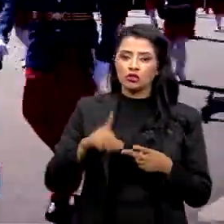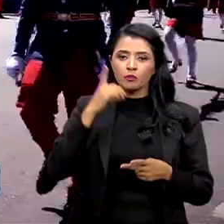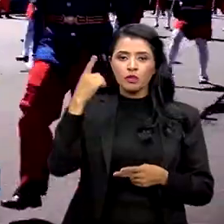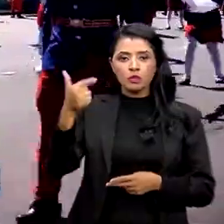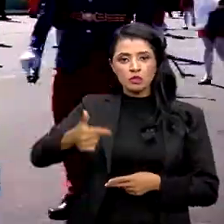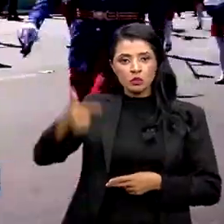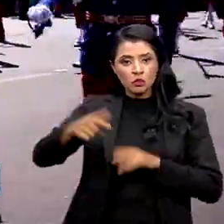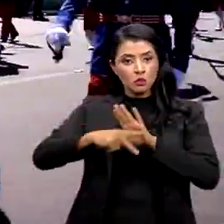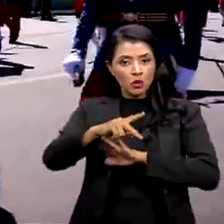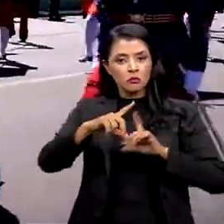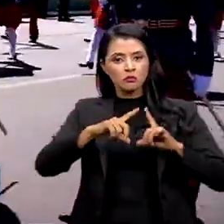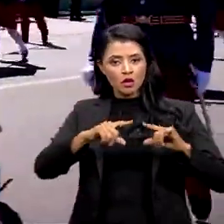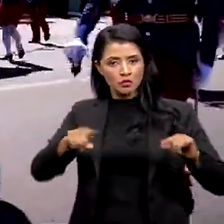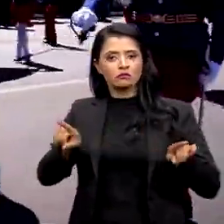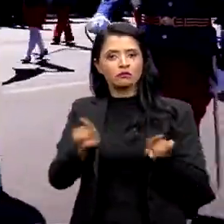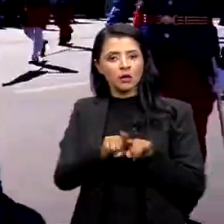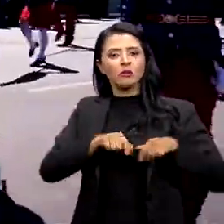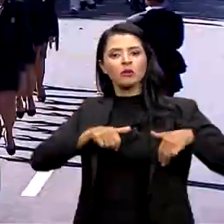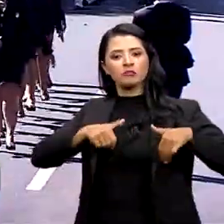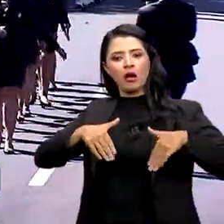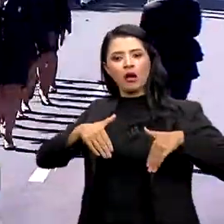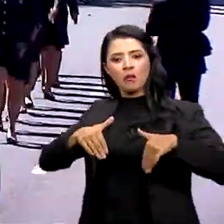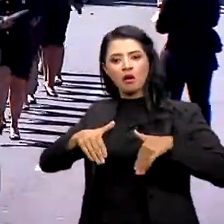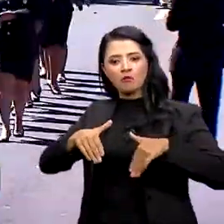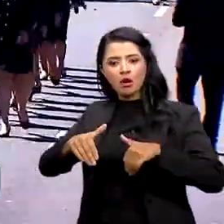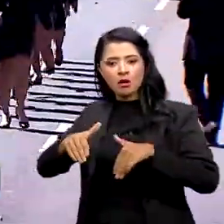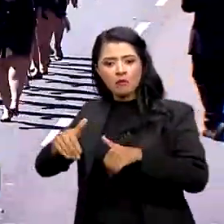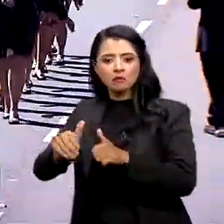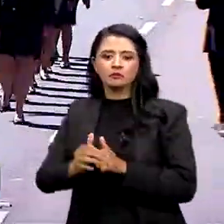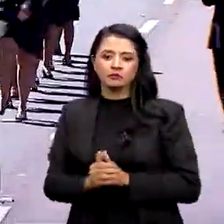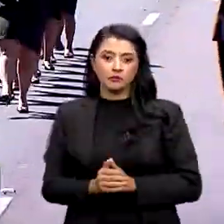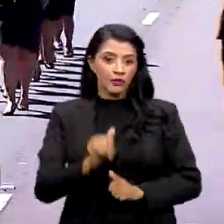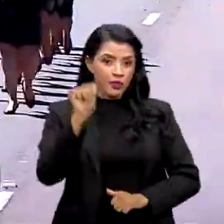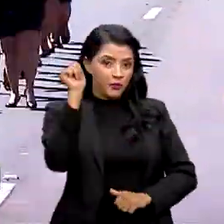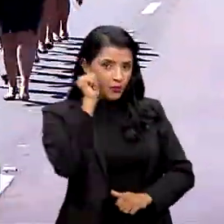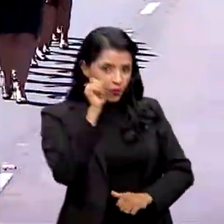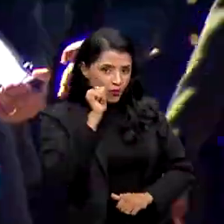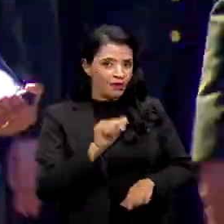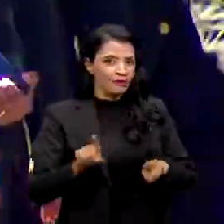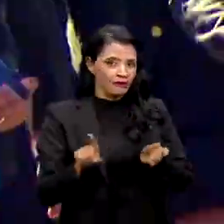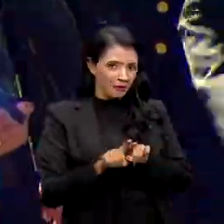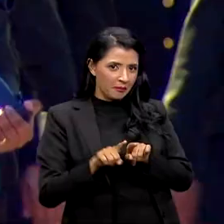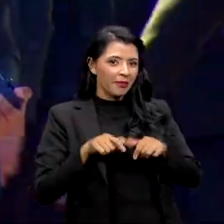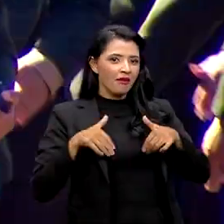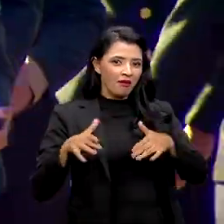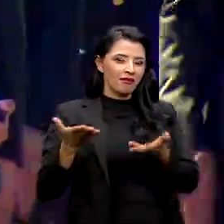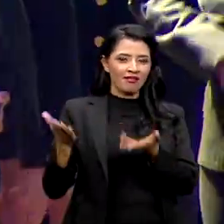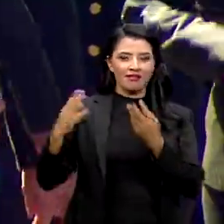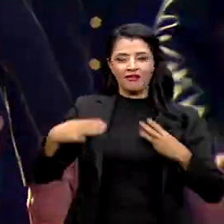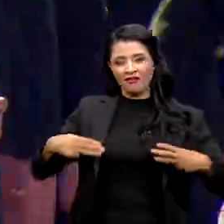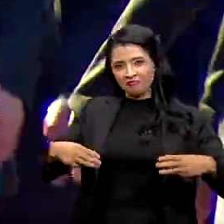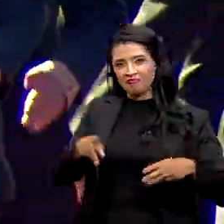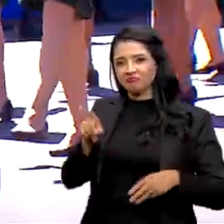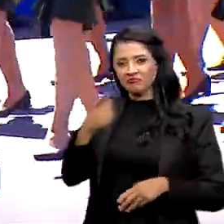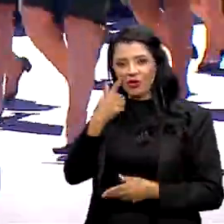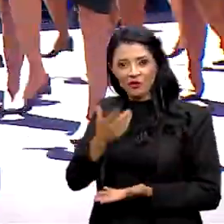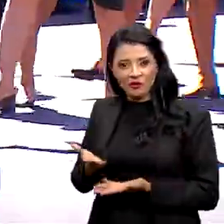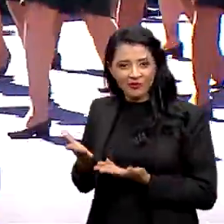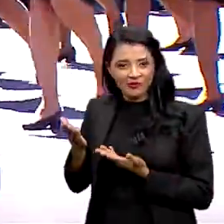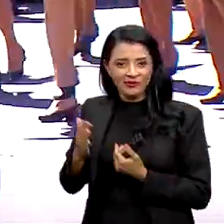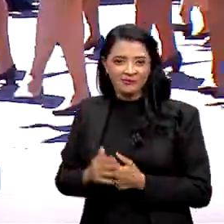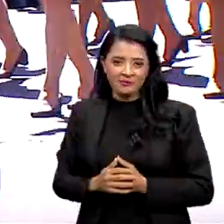Brasília também marcharam. As mulheres também desfilaram na esplanada dos ministérios.